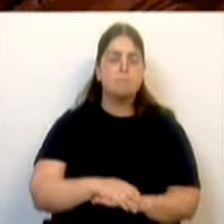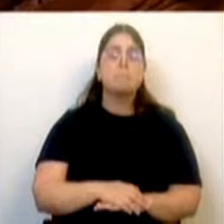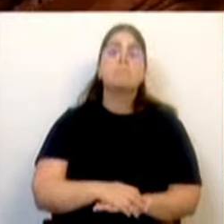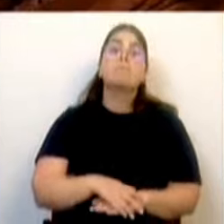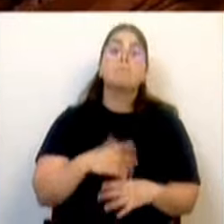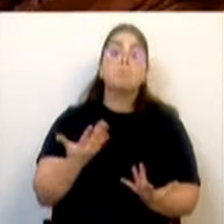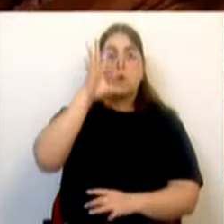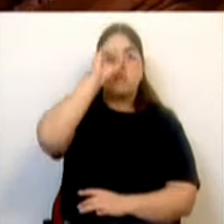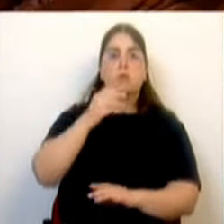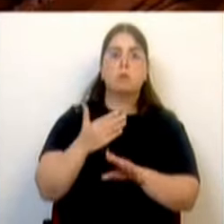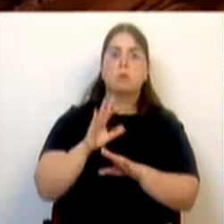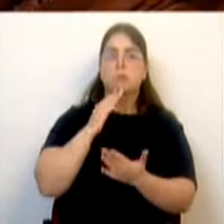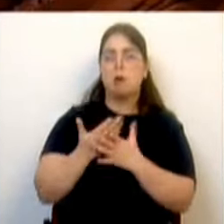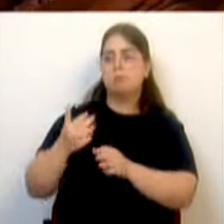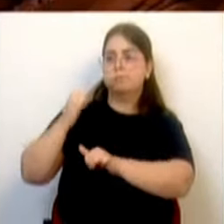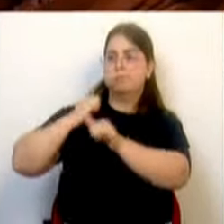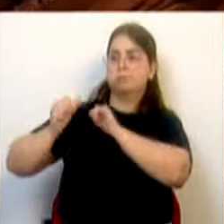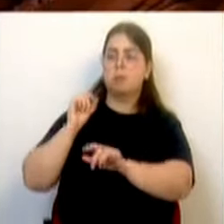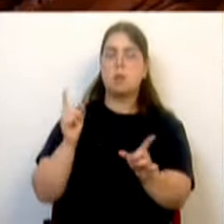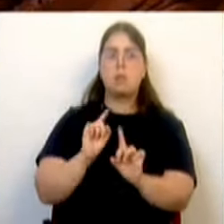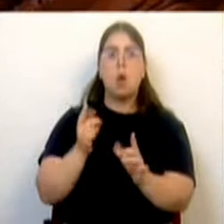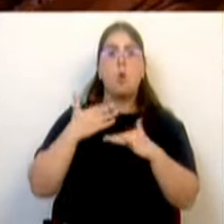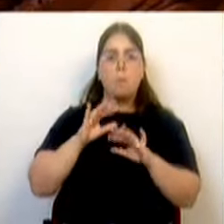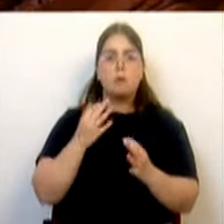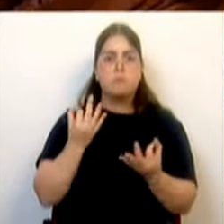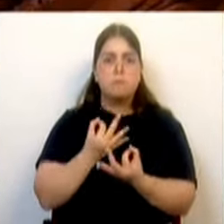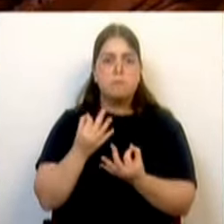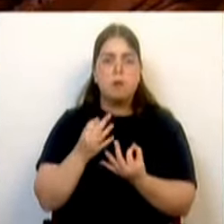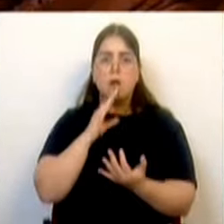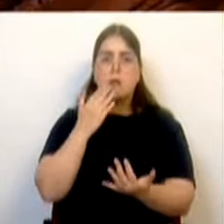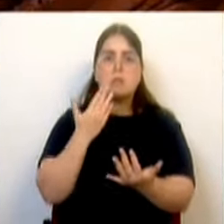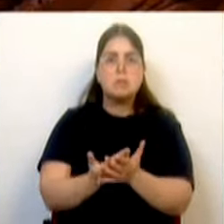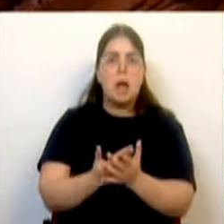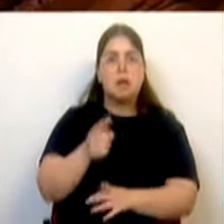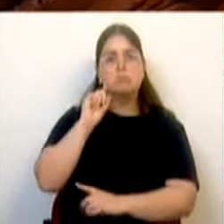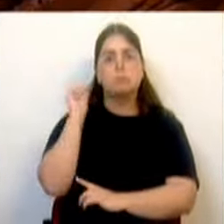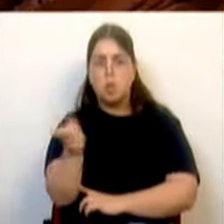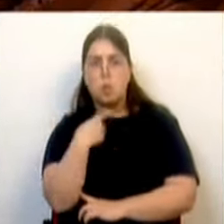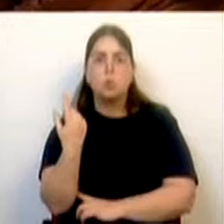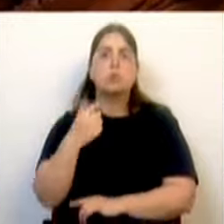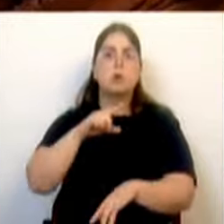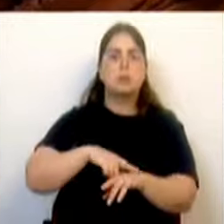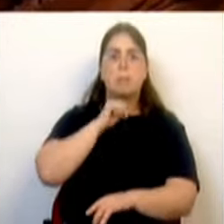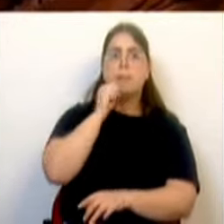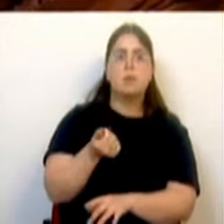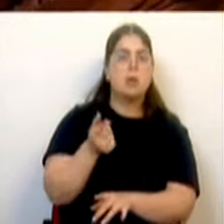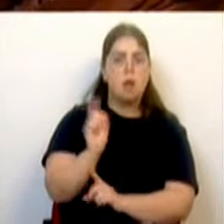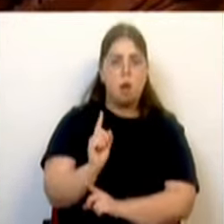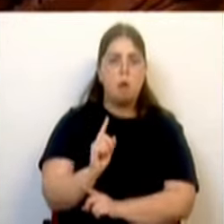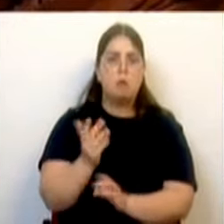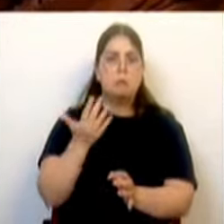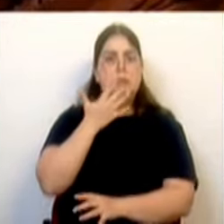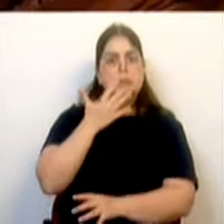marcar posição e fazer-nos a todos, e sobretudo ao Oeste, perder mais tempo. Sr. Presidente,